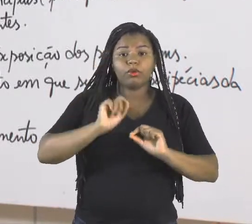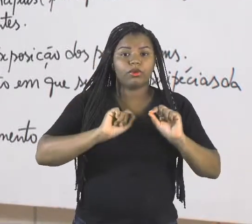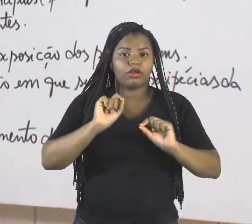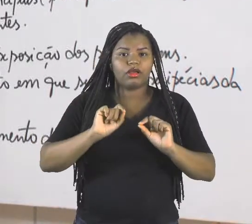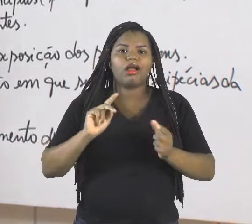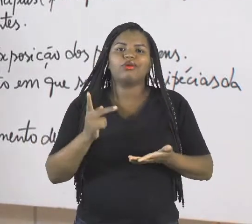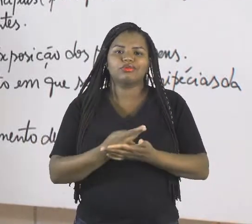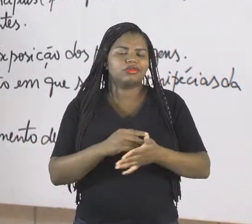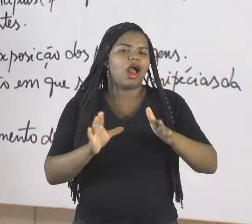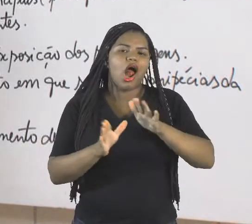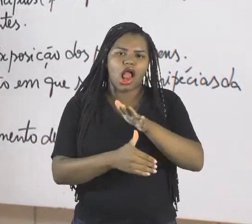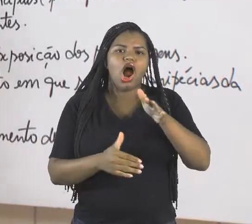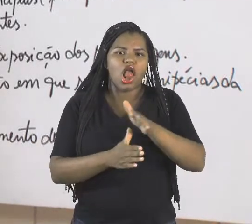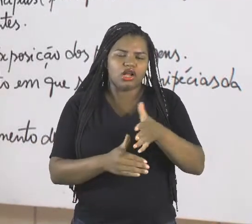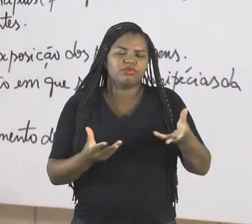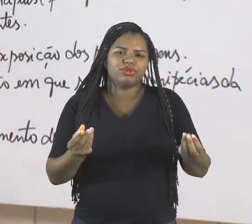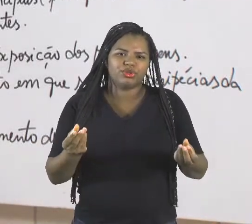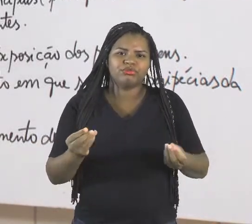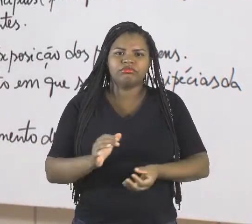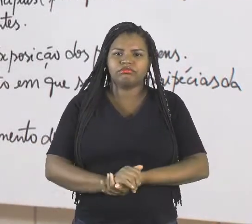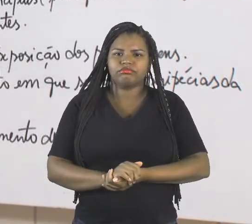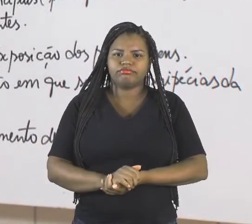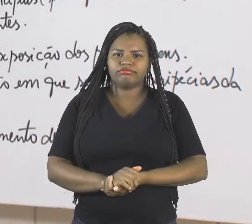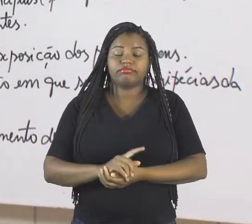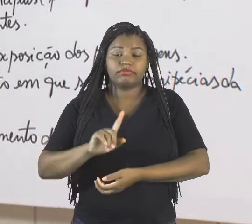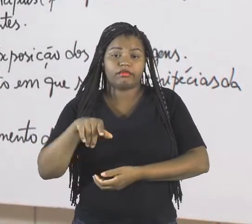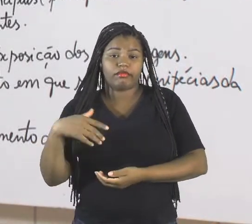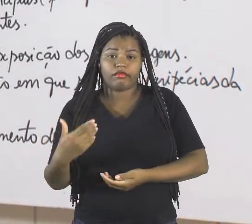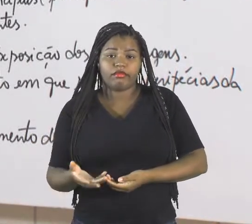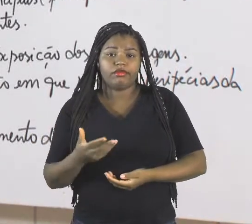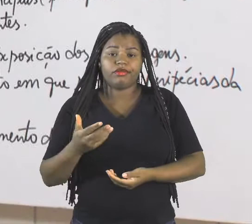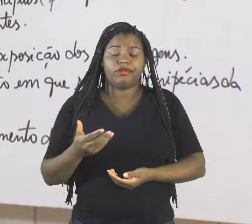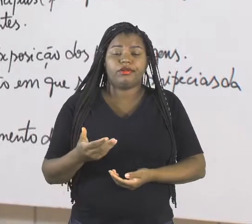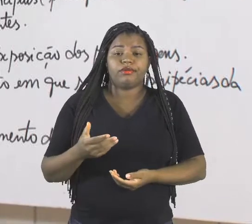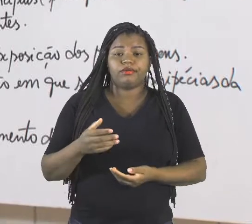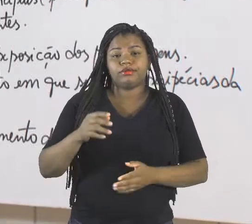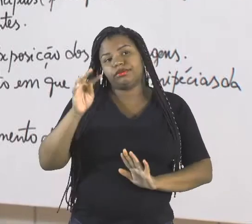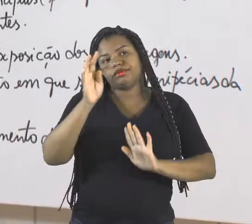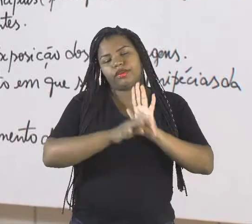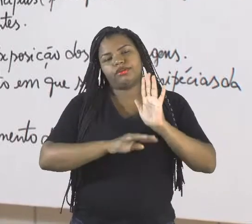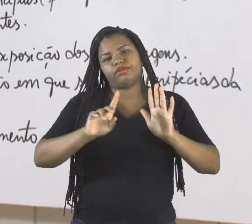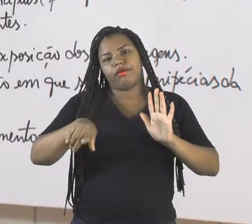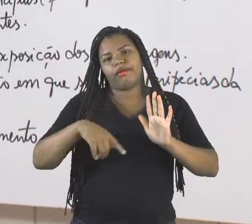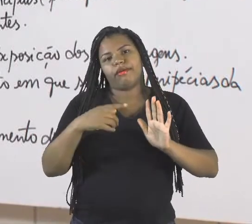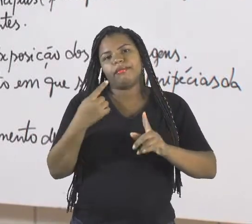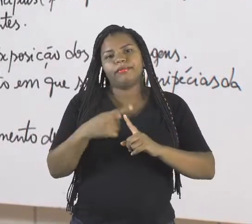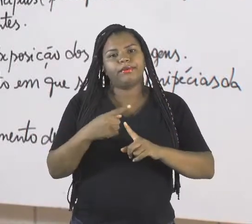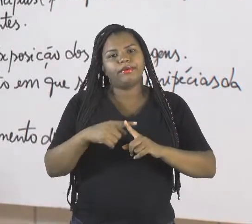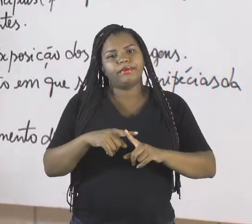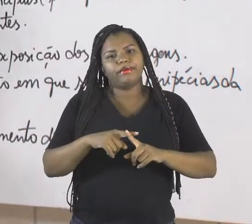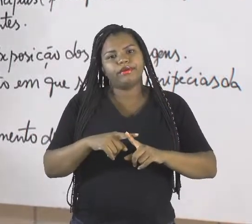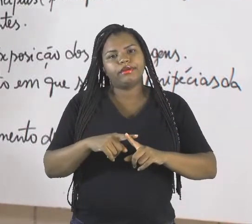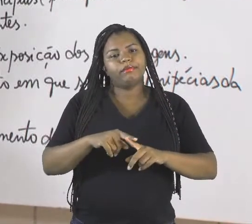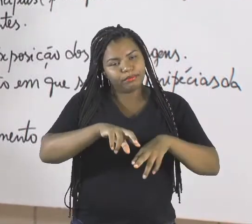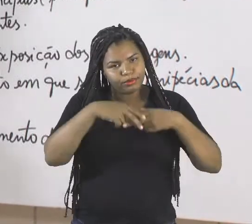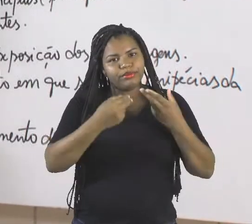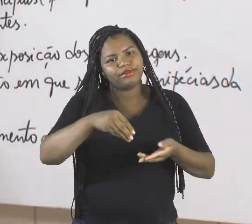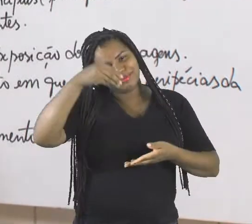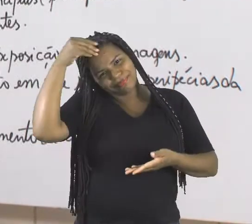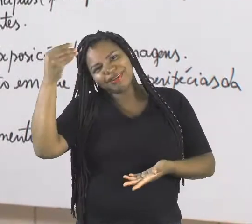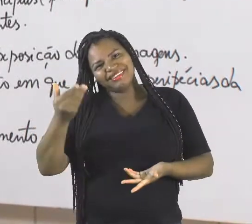assaltos, tá? Então, esse é o motivo deles já terem sido batizados. Próximo.